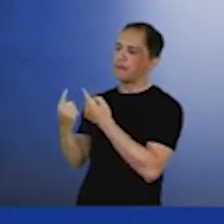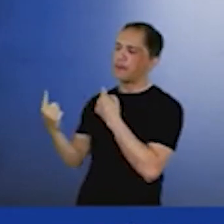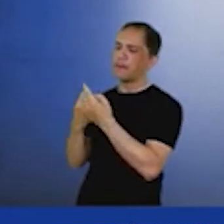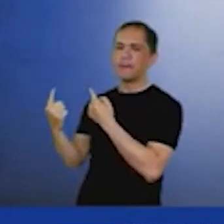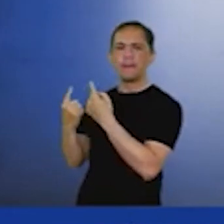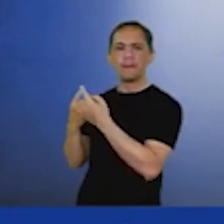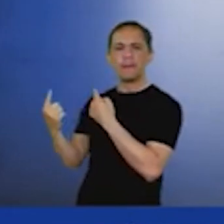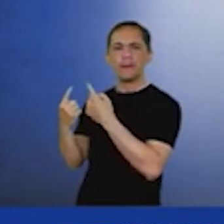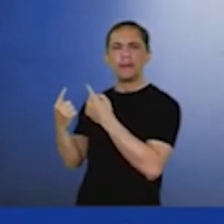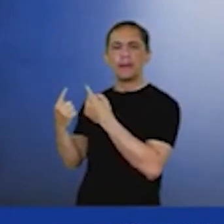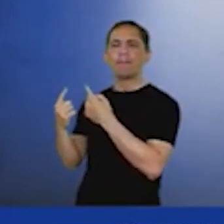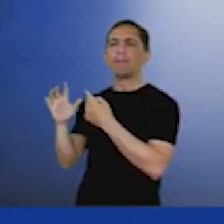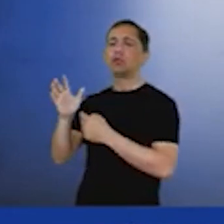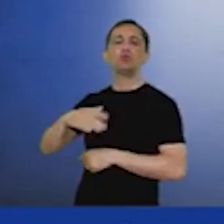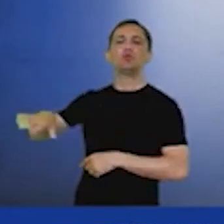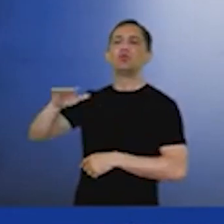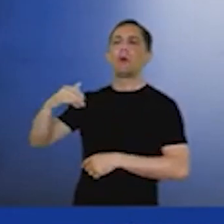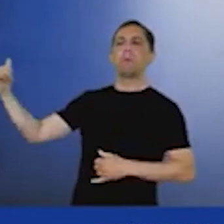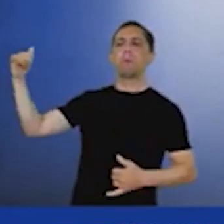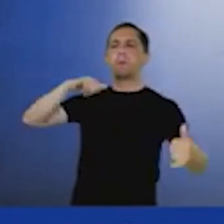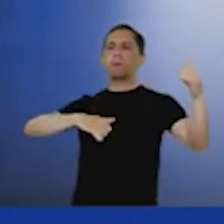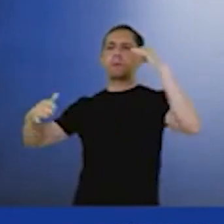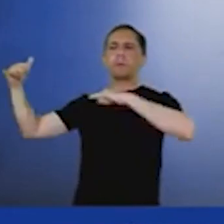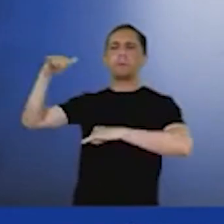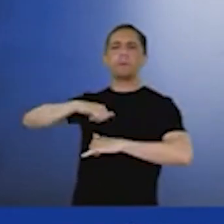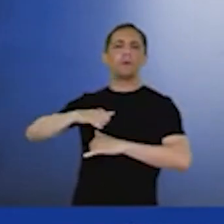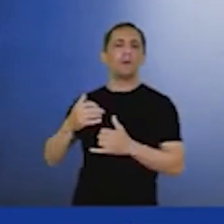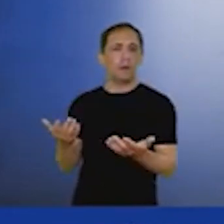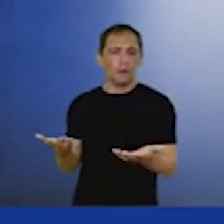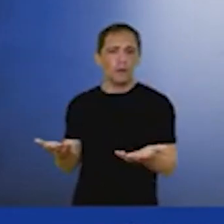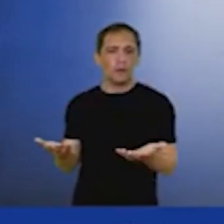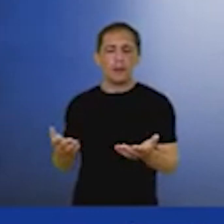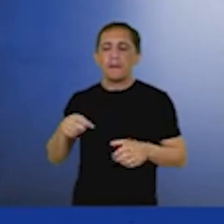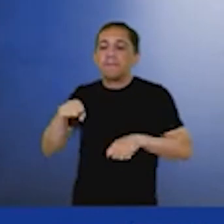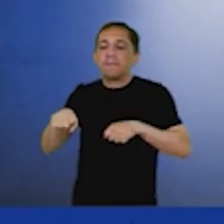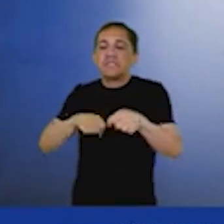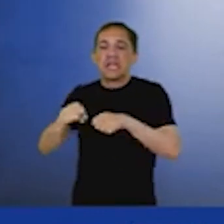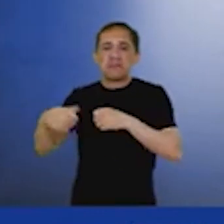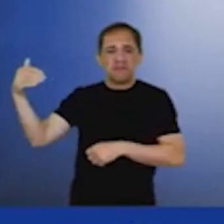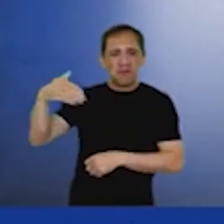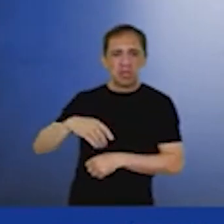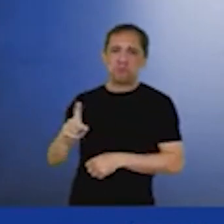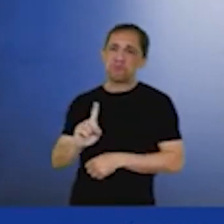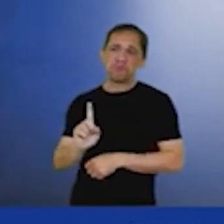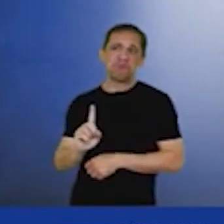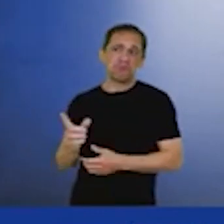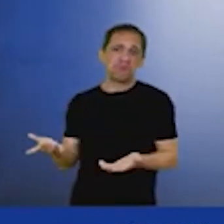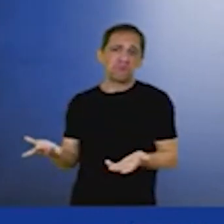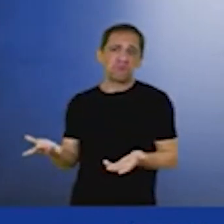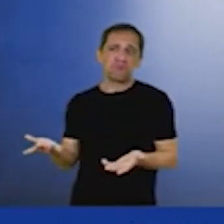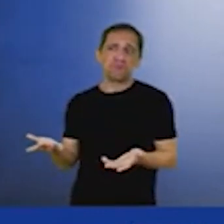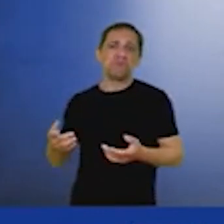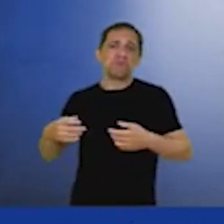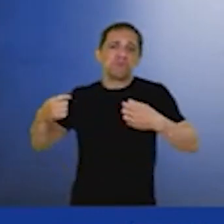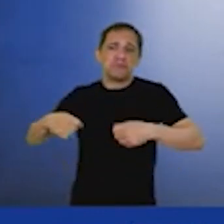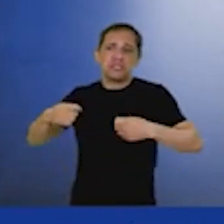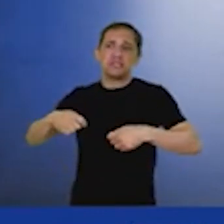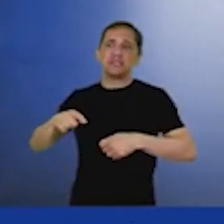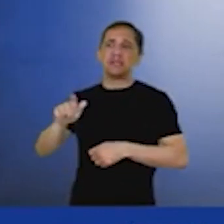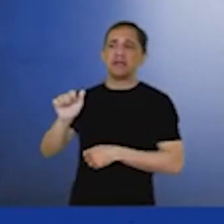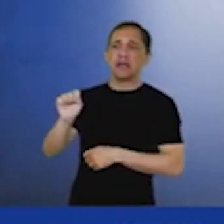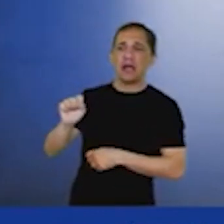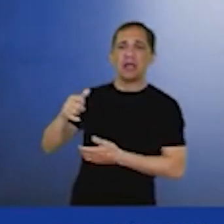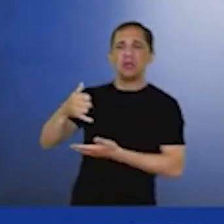todo mundo veio de avião. Então, as pessoas gostam de estar junto, gostam de participar da conferência. E hoje, para solucionar isso, a gente